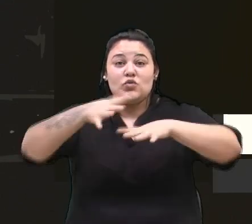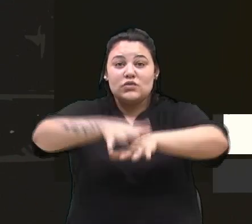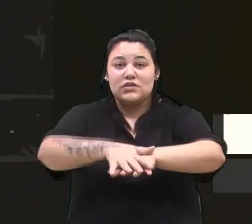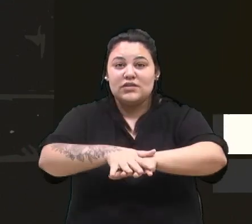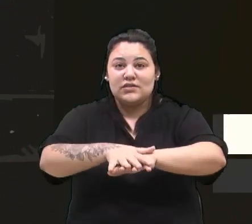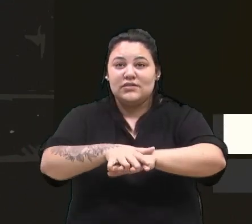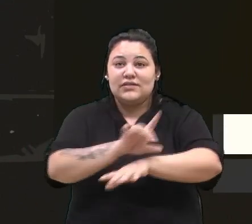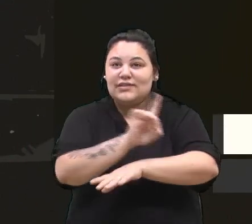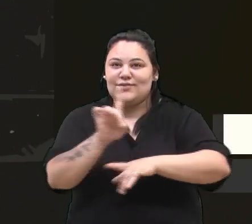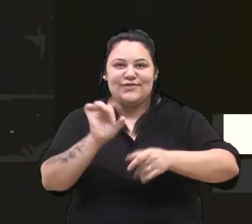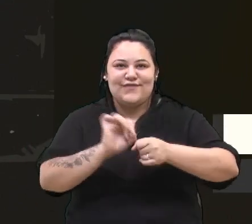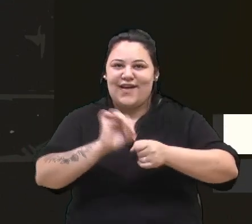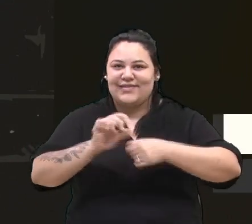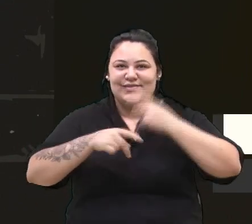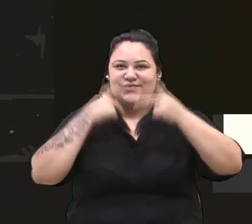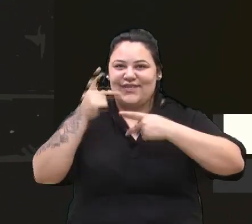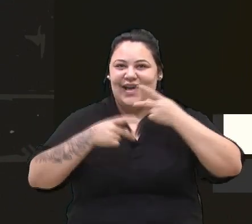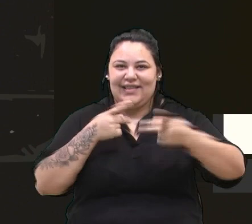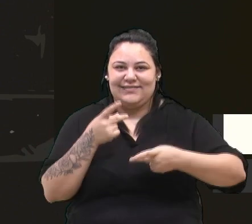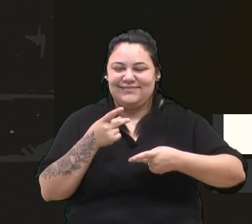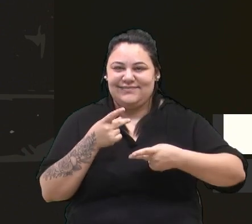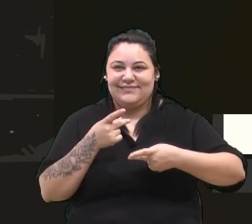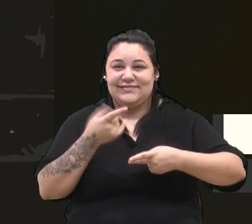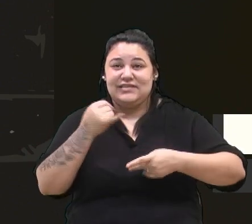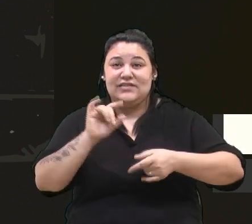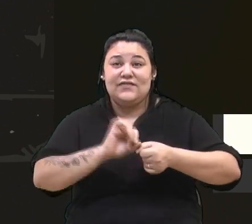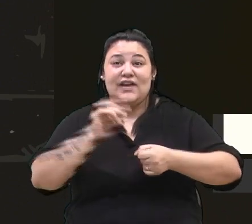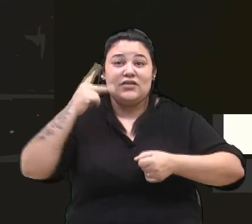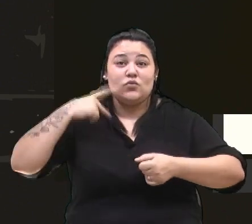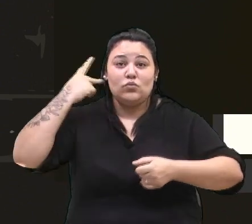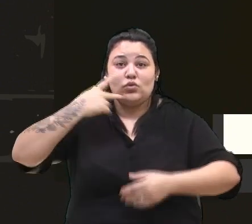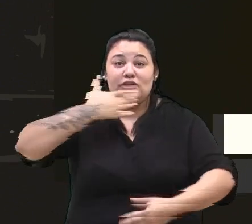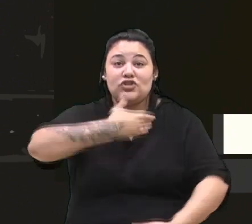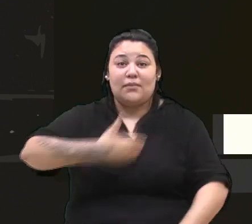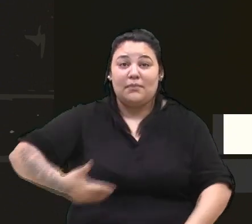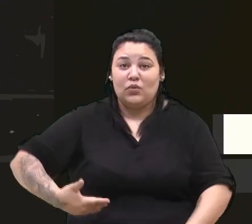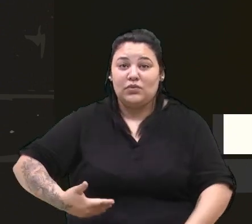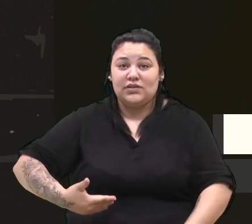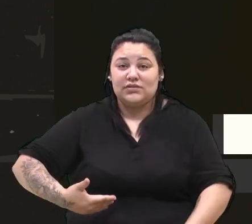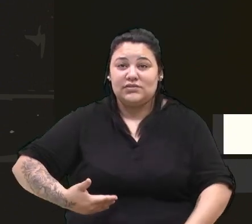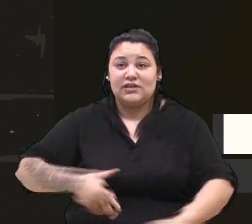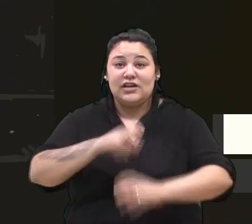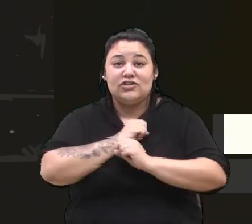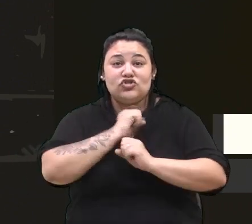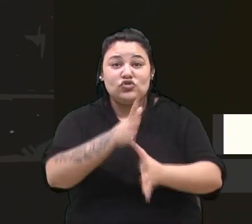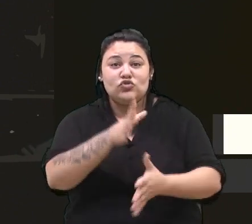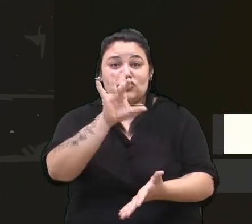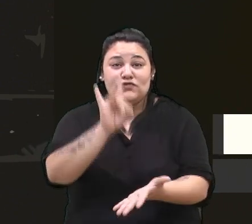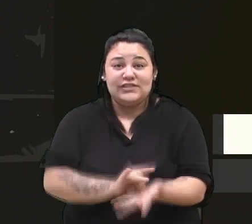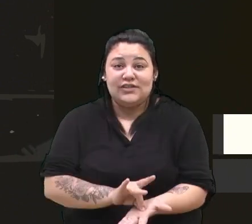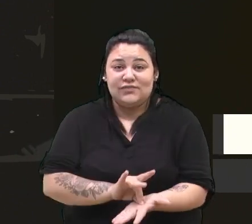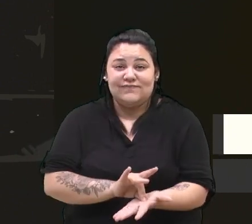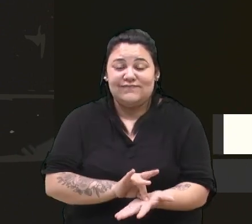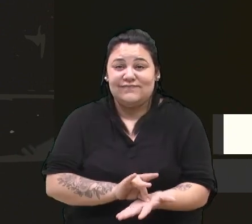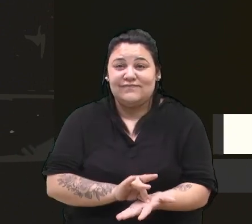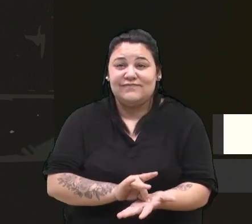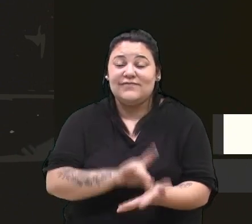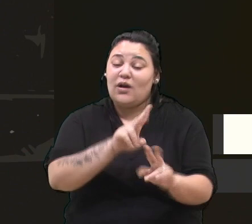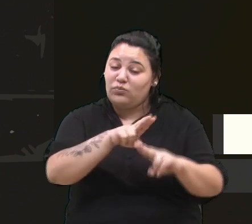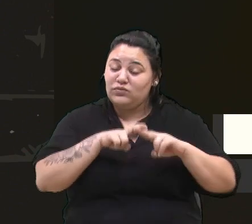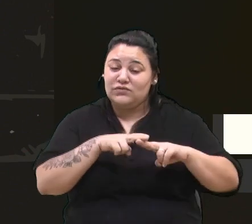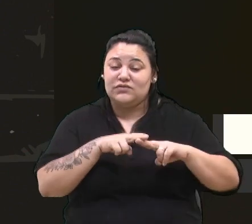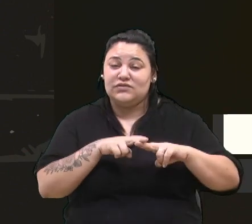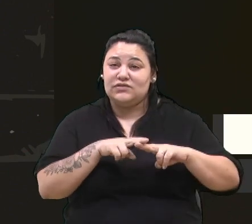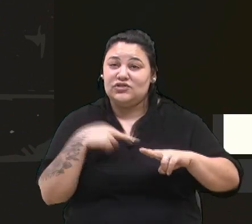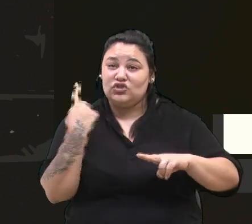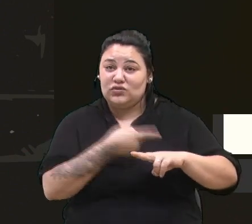com discurso. Inclusão se faz com política pública, com ação efetiva. E é disso que nós estamos